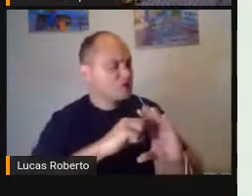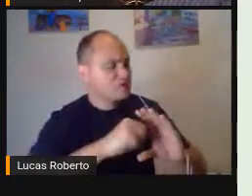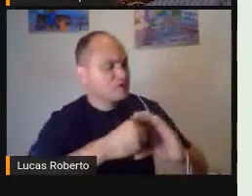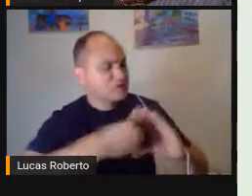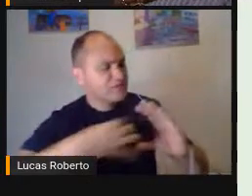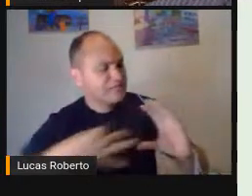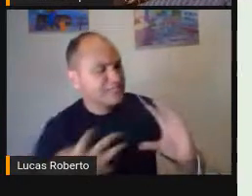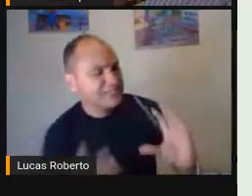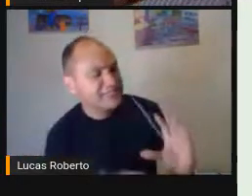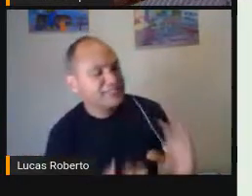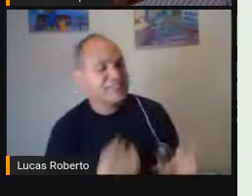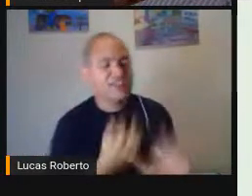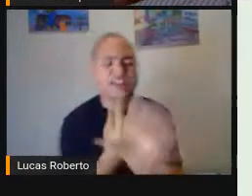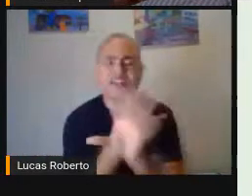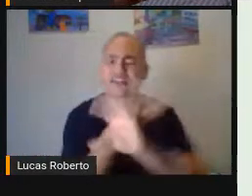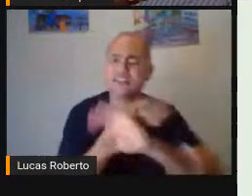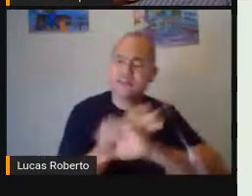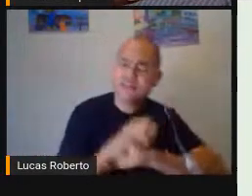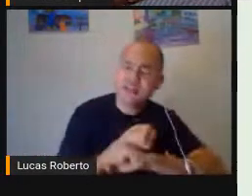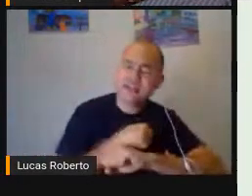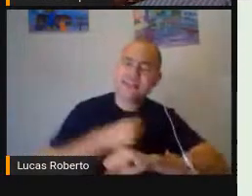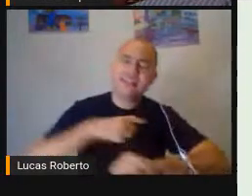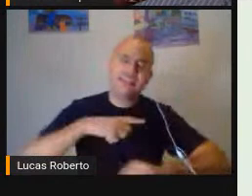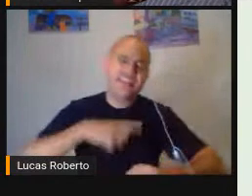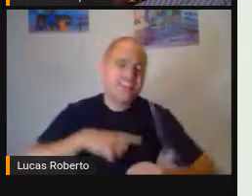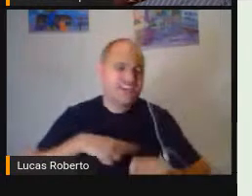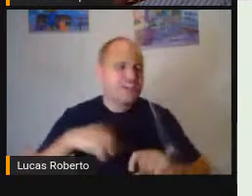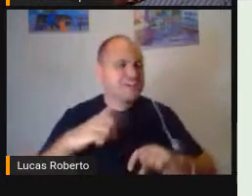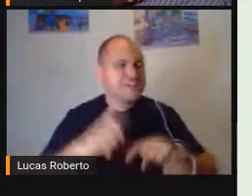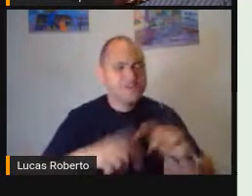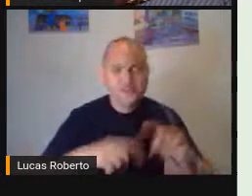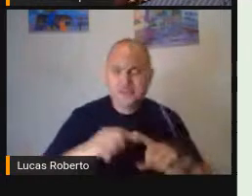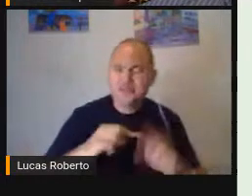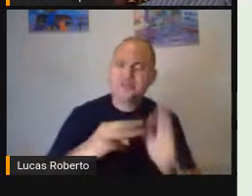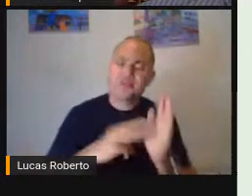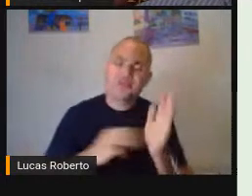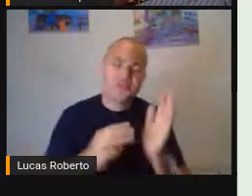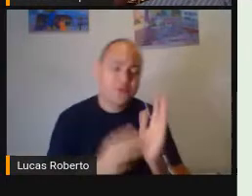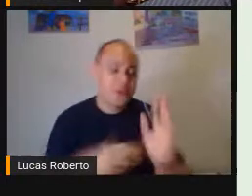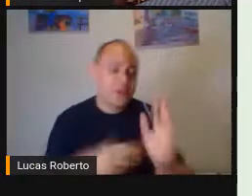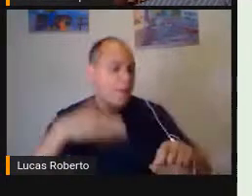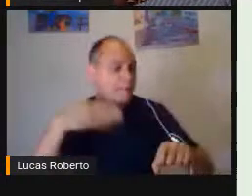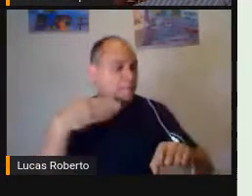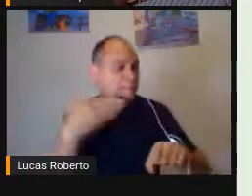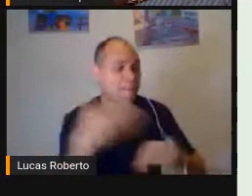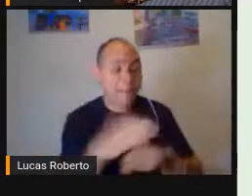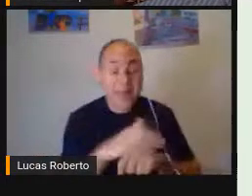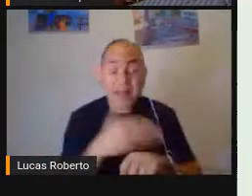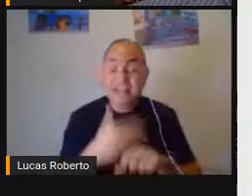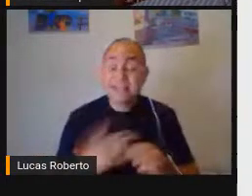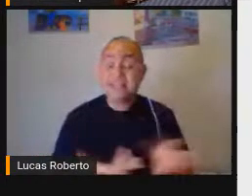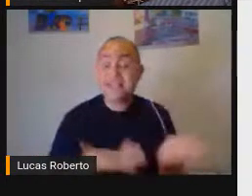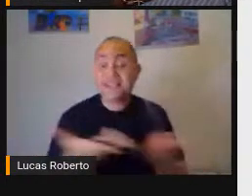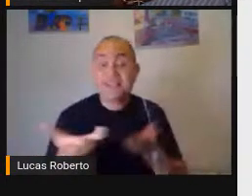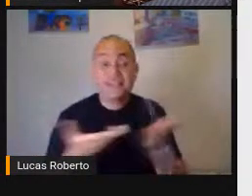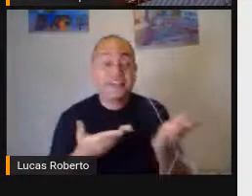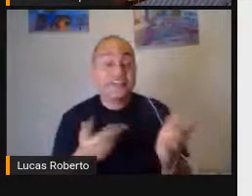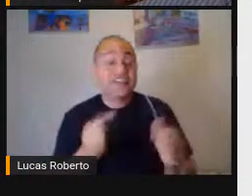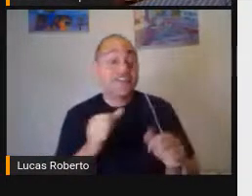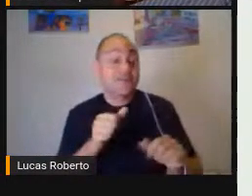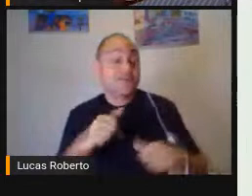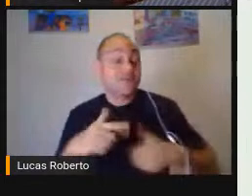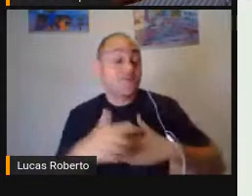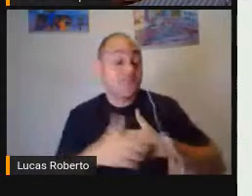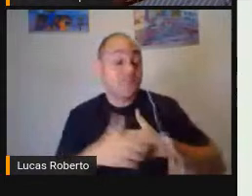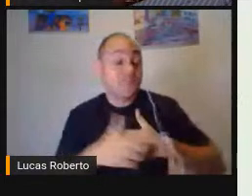Metodologias Estratégias Práticas E serviços Que objetivam Promover A funcionalidade